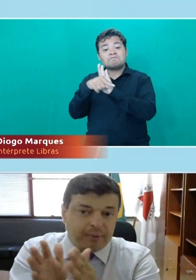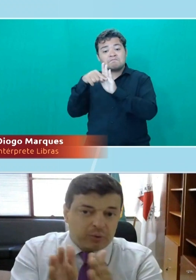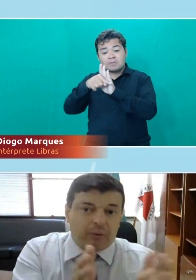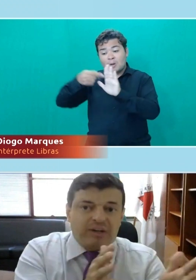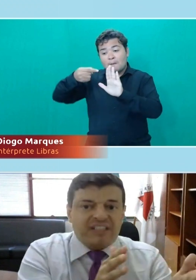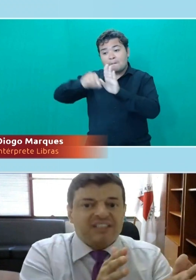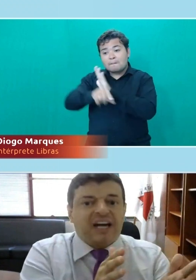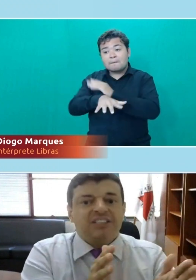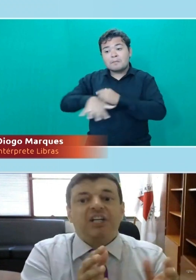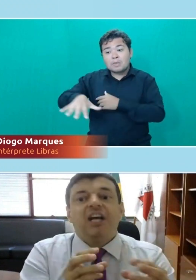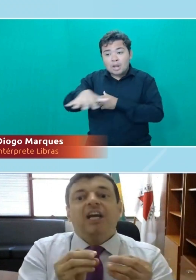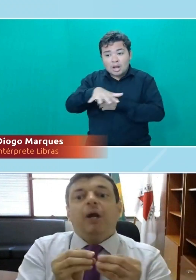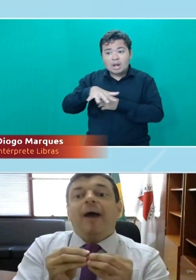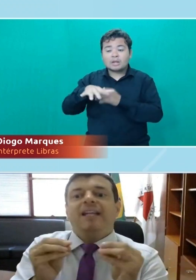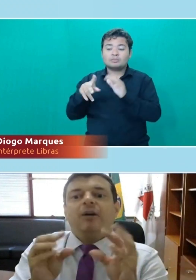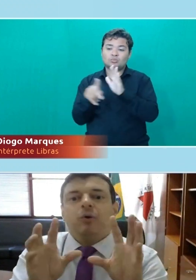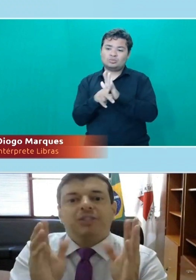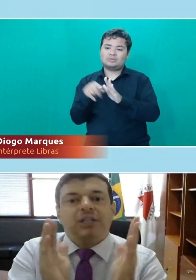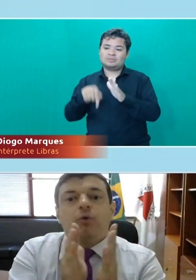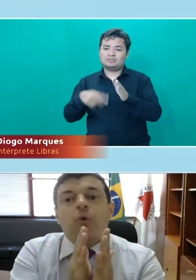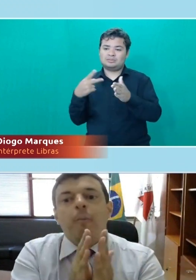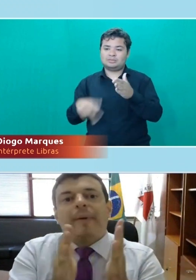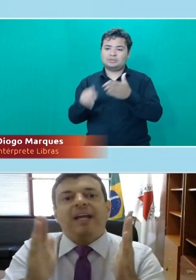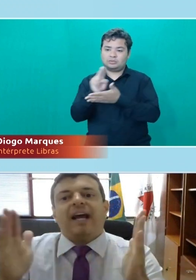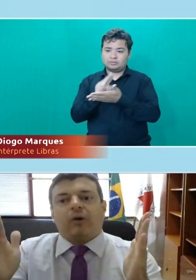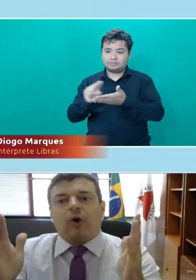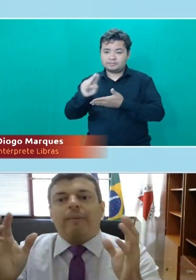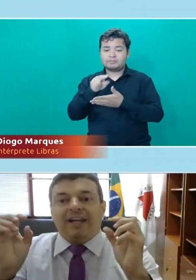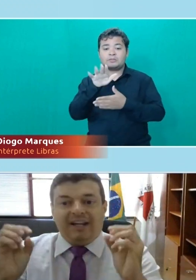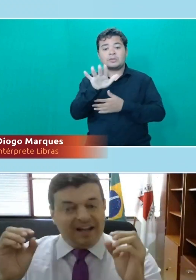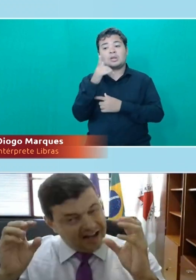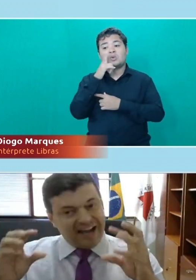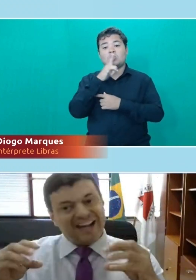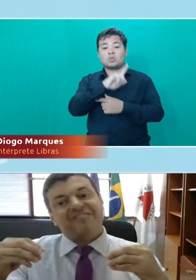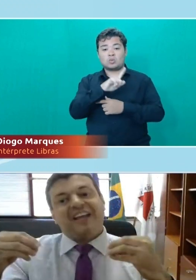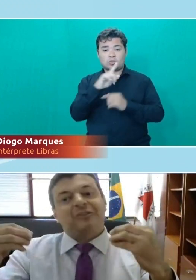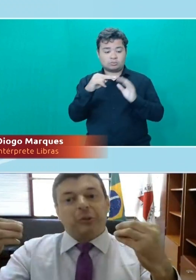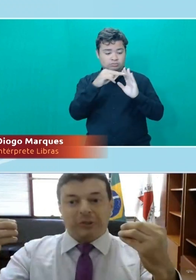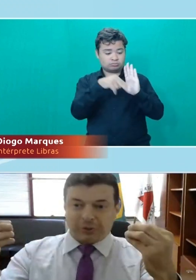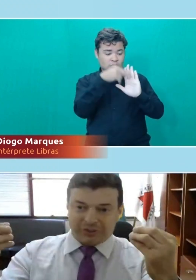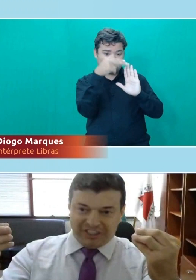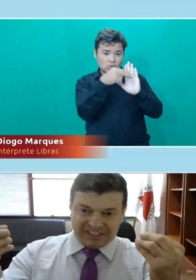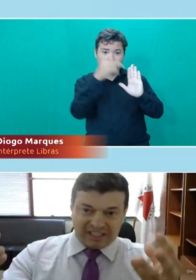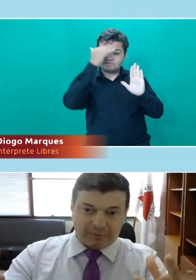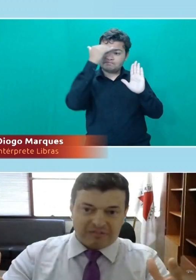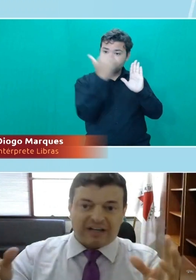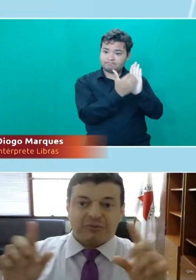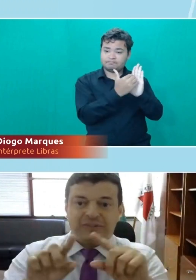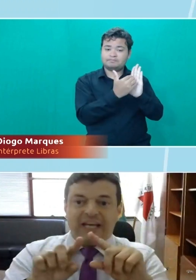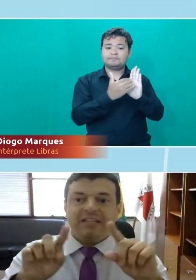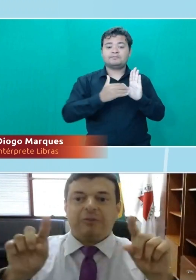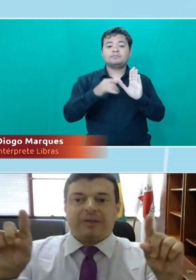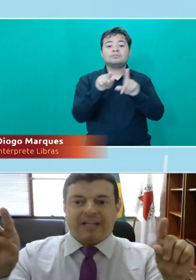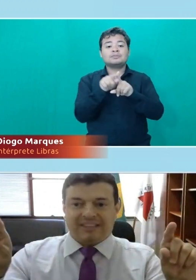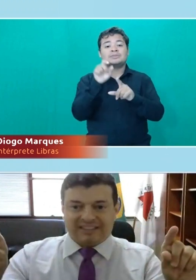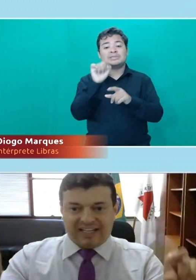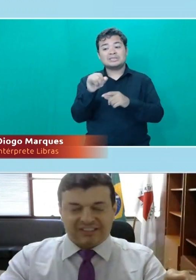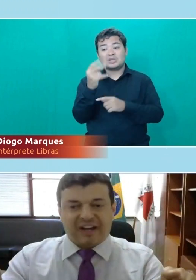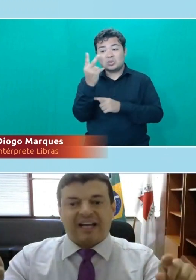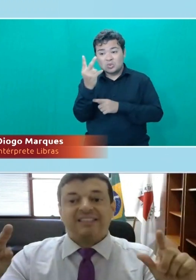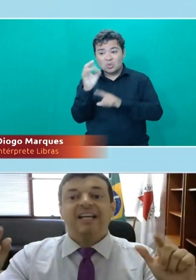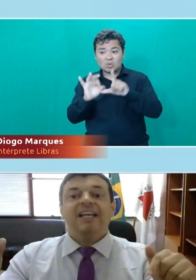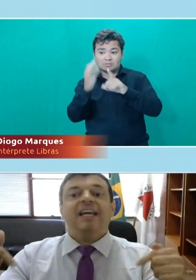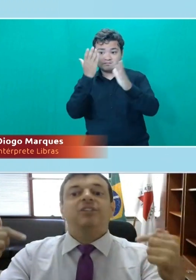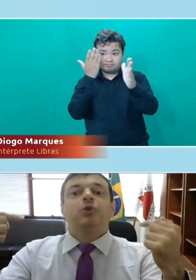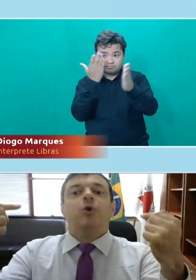que é típico da universidade, eu ainda consigo cumprir a norma e, em havendo dois cotistas aprovados dentro dessas